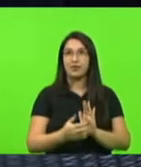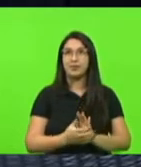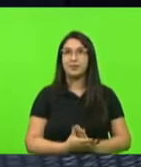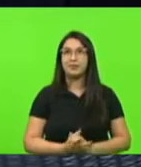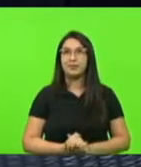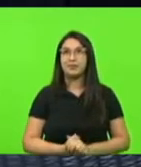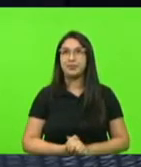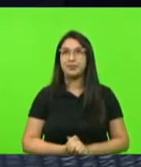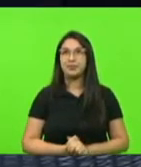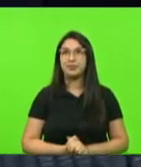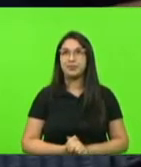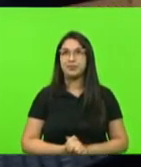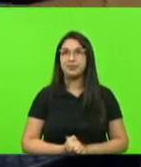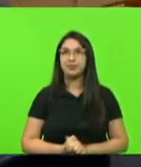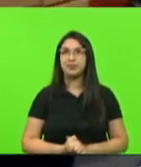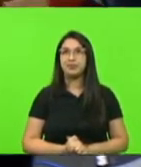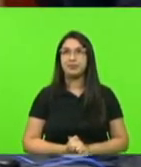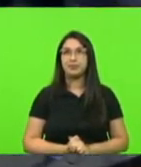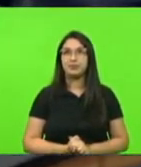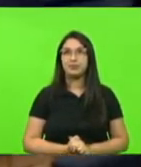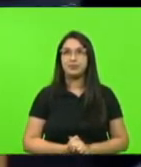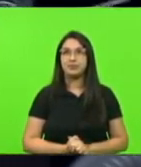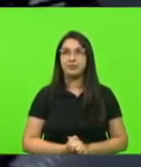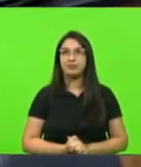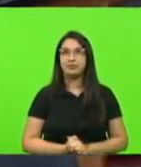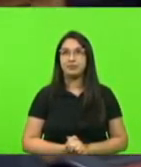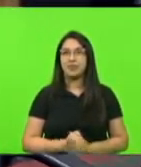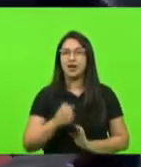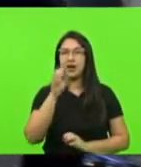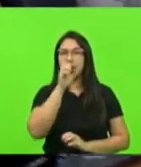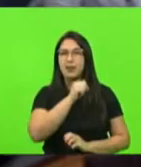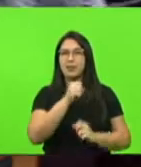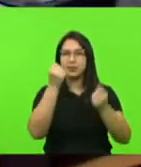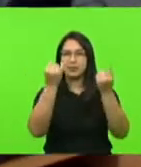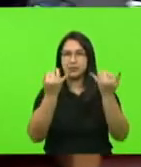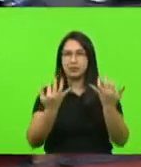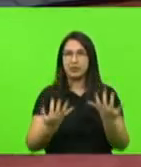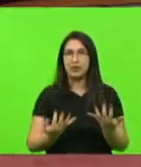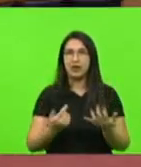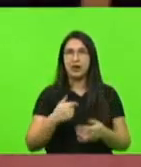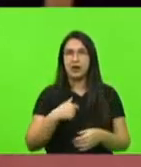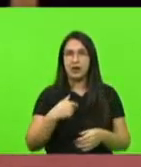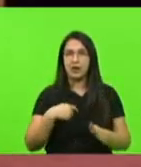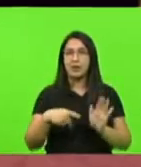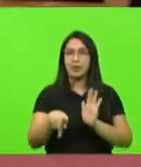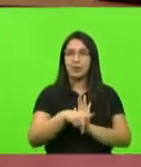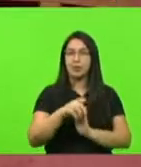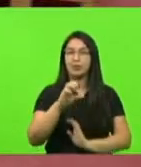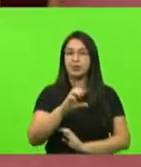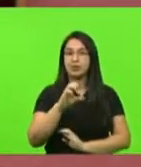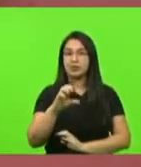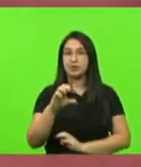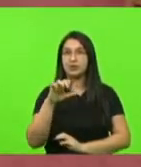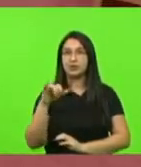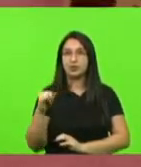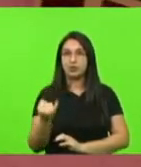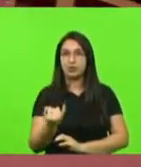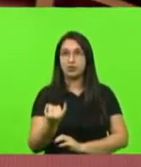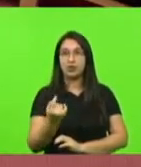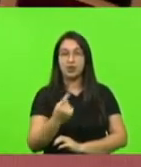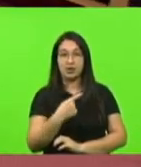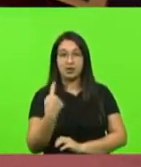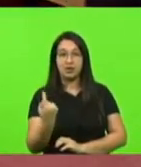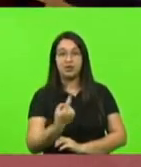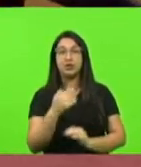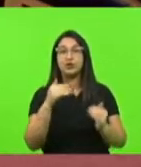Senhor presidente, pela ordem. Pela ordem, deputada Paulinha. só quero rapidamente esclarecer, porque eu sou membro da CCJ também, e nós acabamos